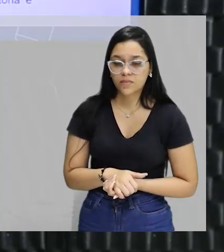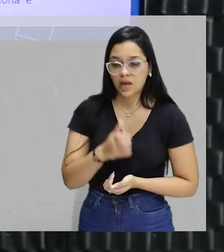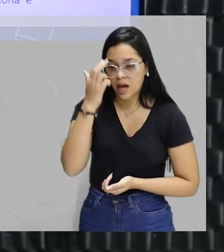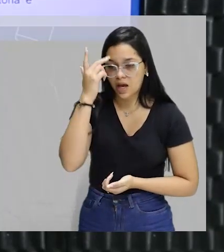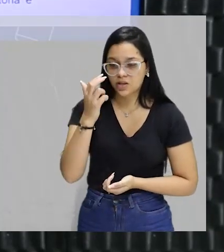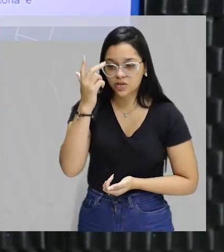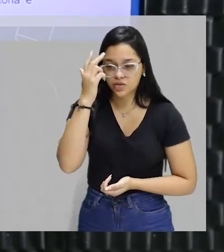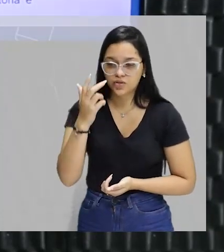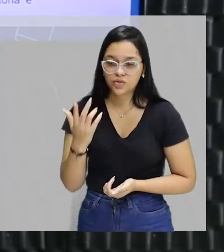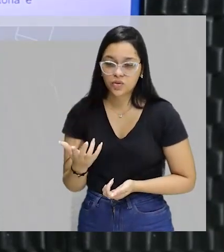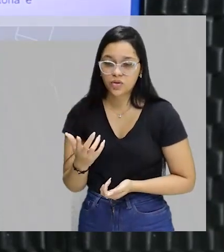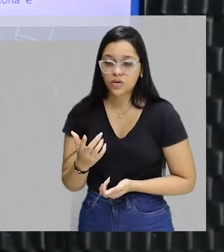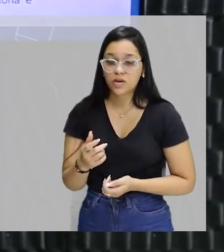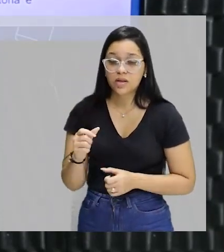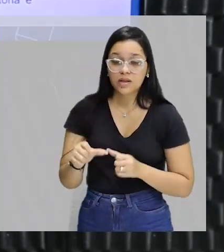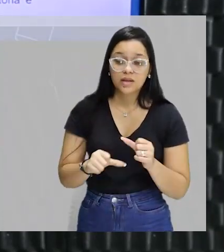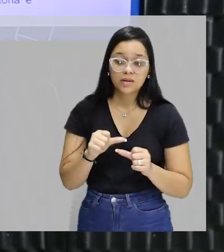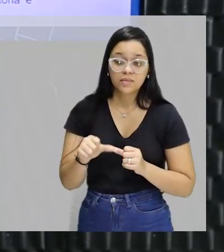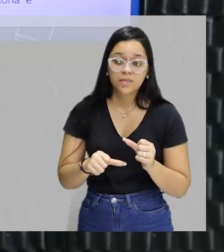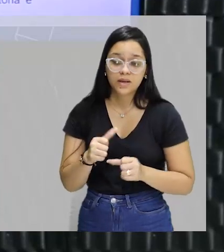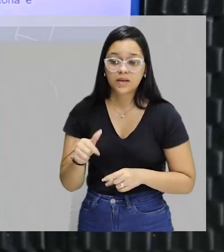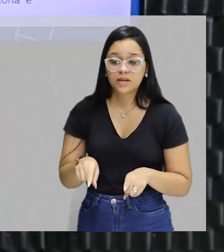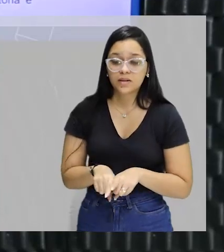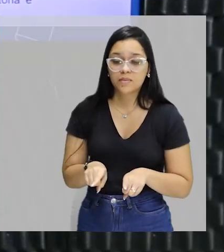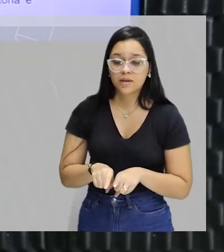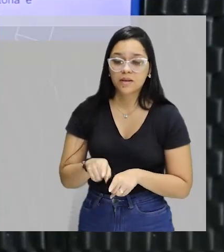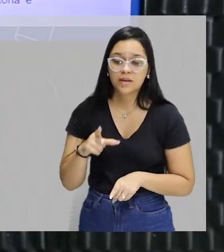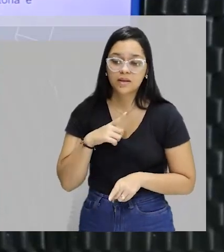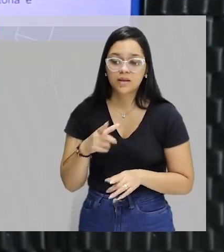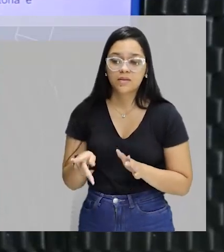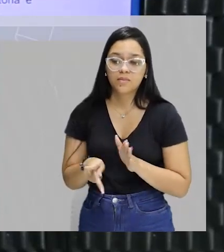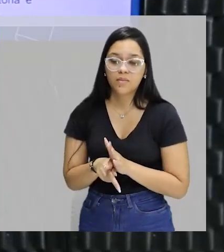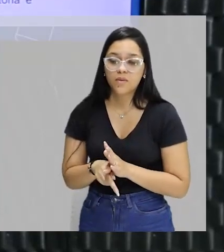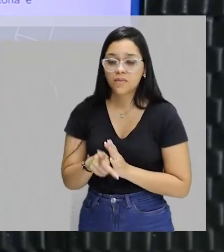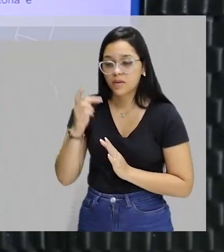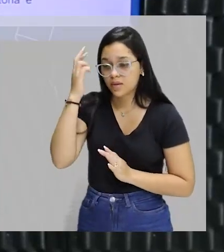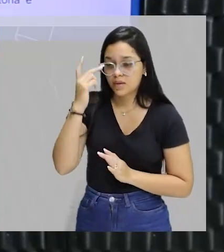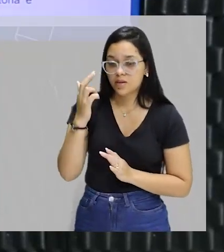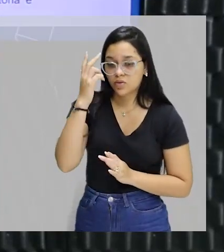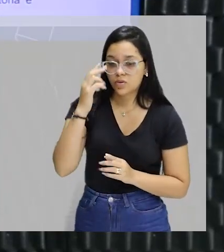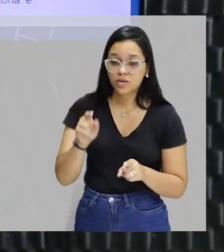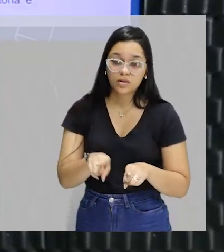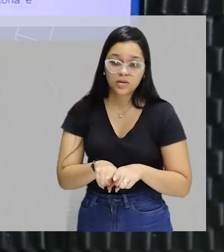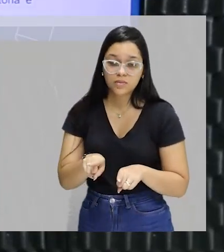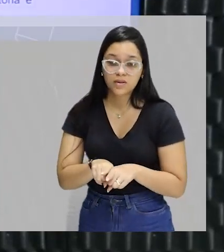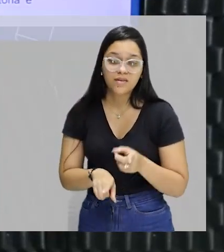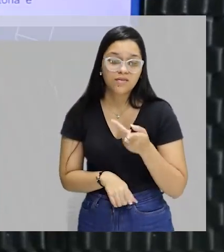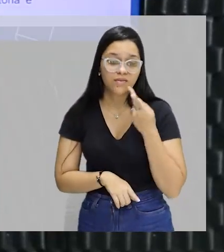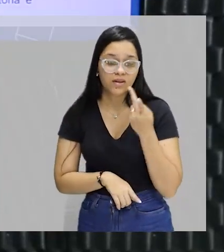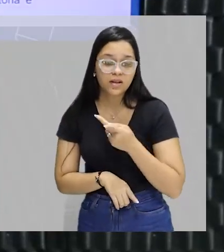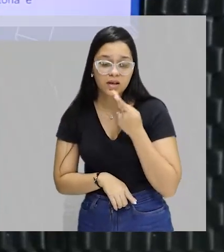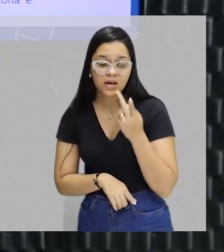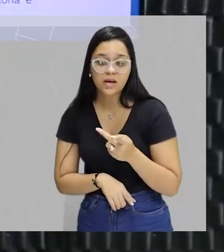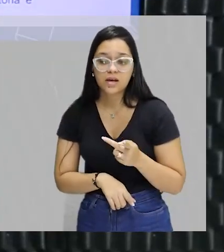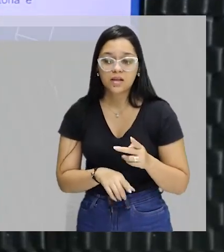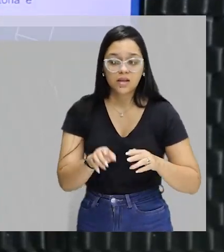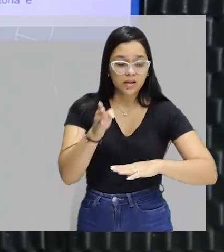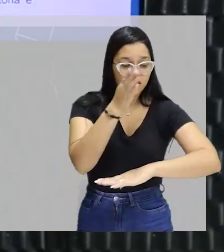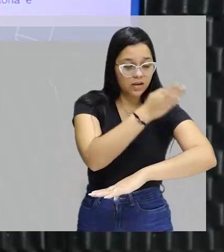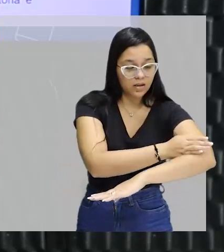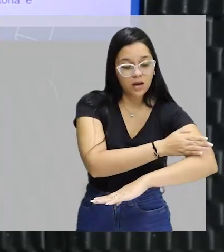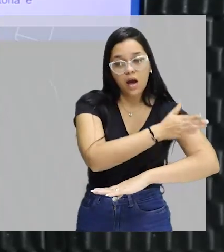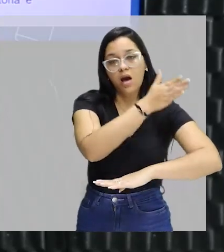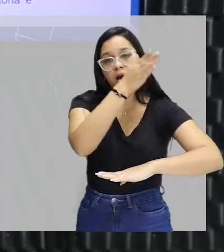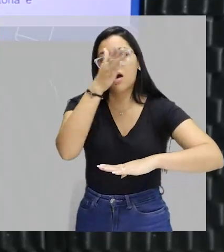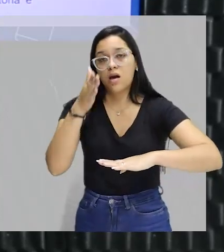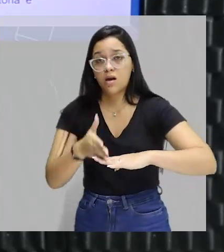História. Ele brinca muito, o Milou Fernandes, com a questão da história em si contada desde a pré-história até